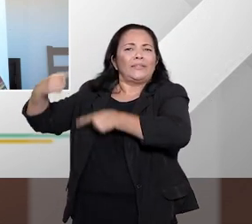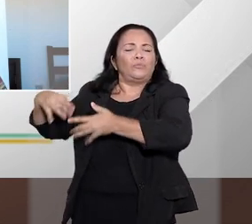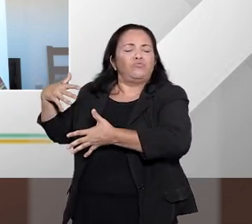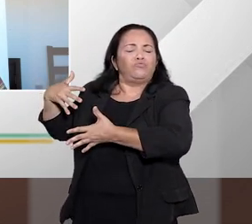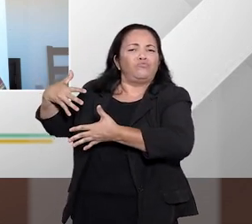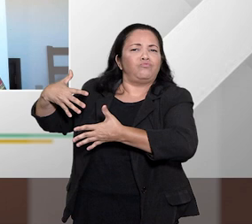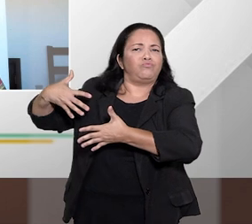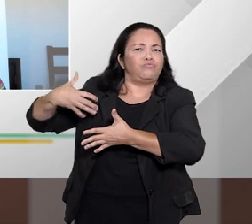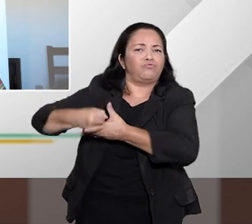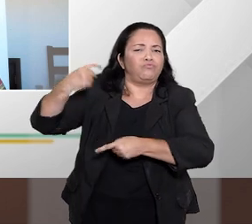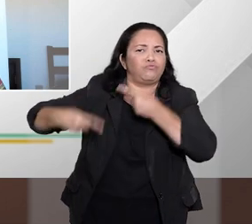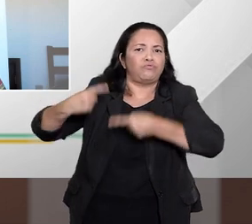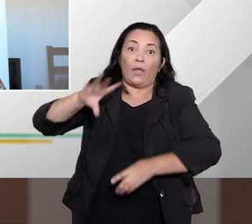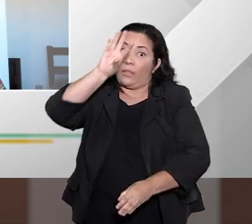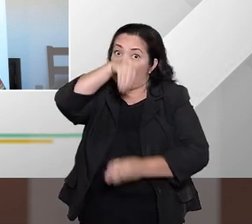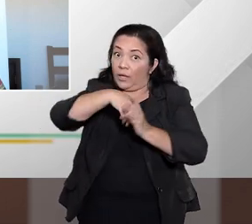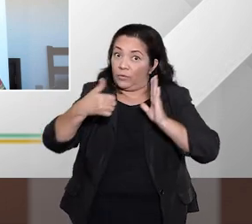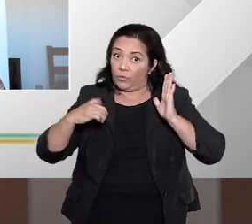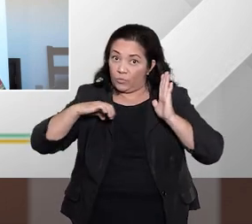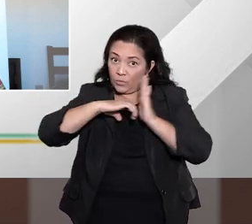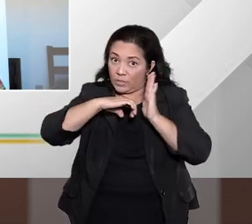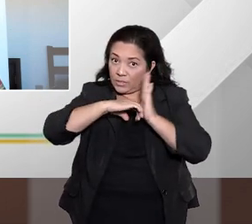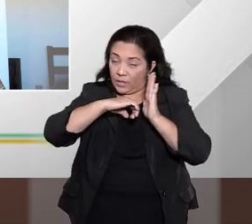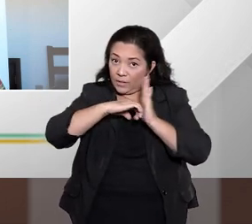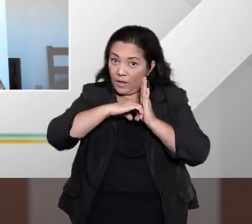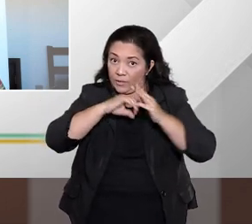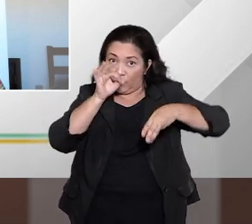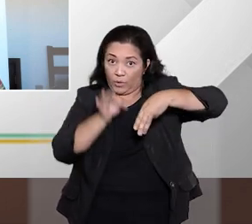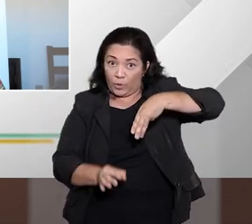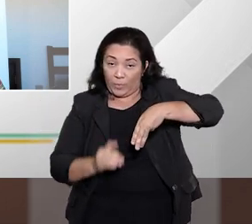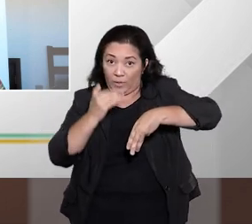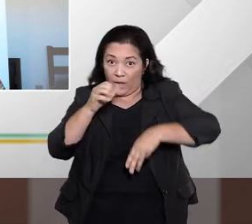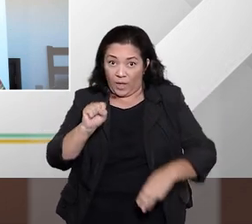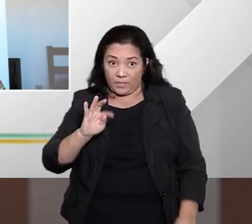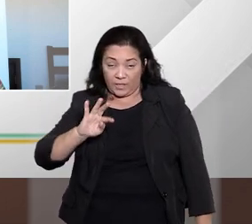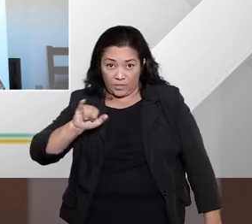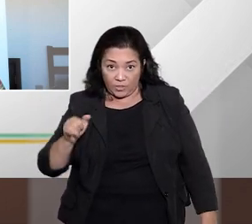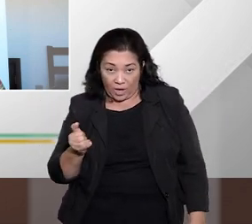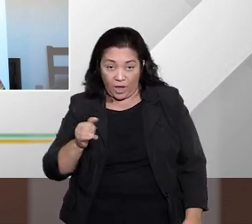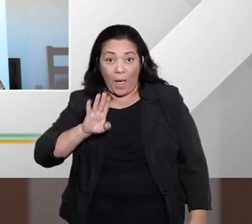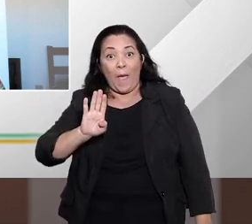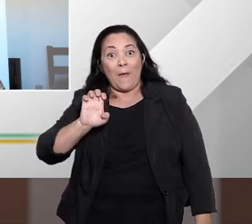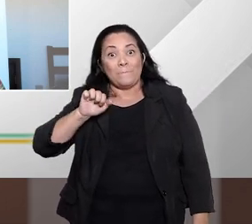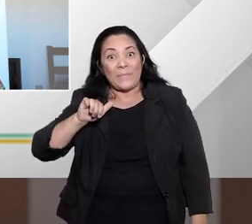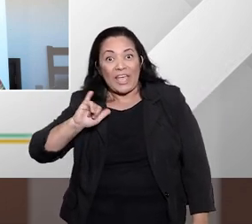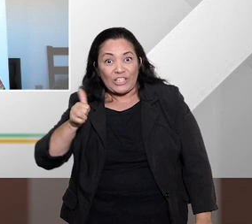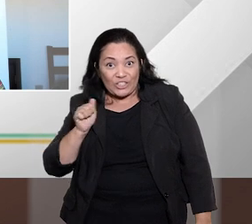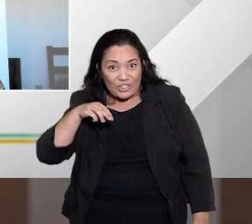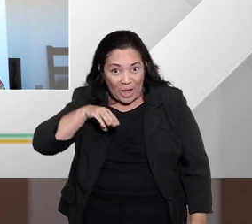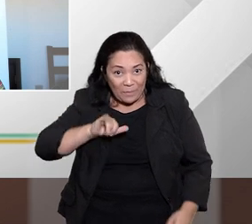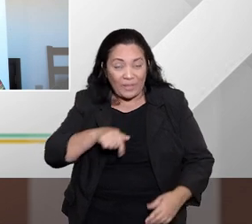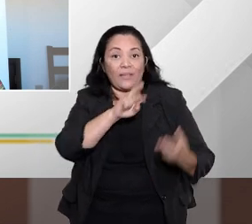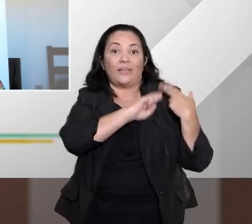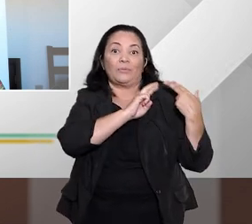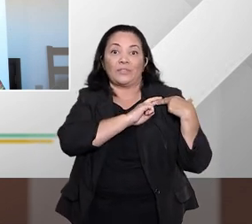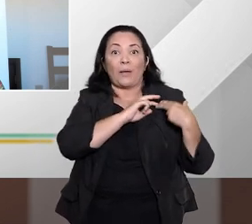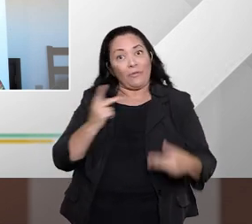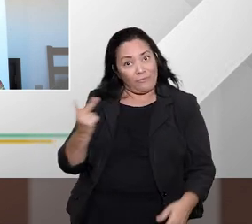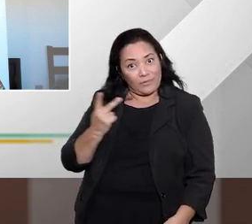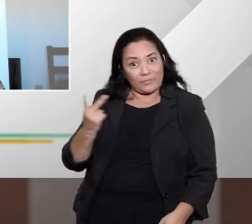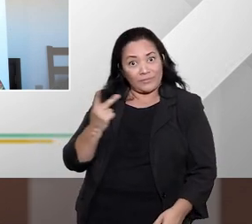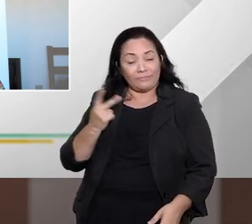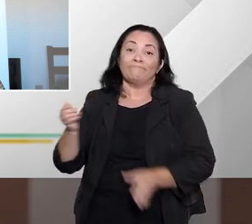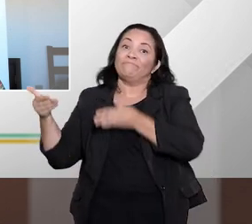comissão de juristas criada no Senado e cujo coordenador foi o ministro aqui do STJ, Herman Benjamin, e da qual vocês dois, professora Cláudia,